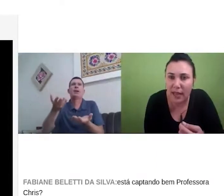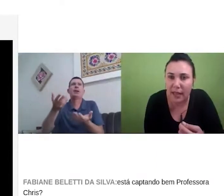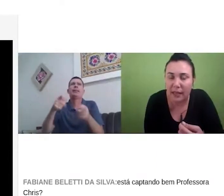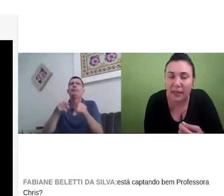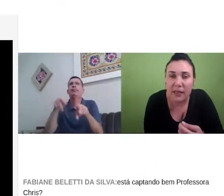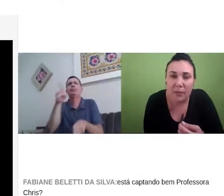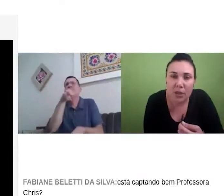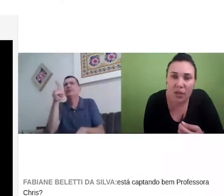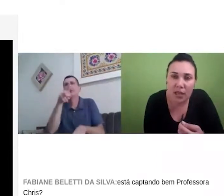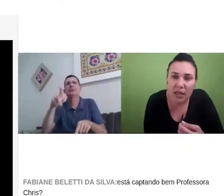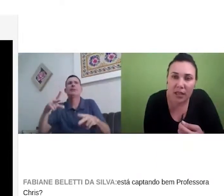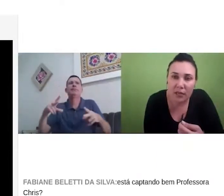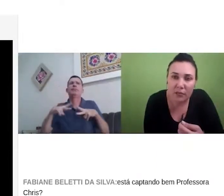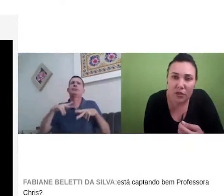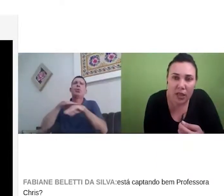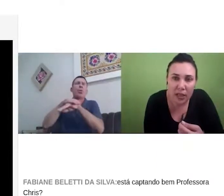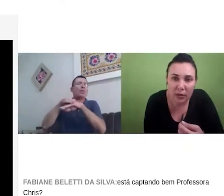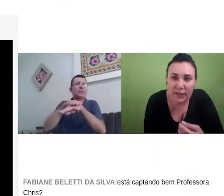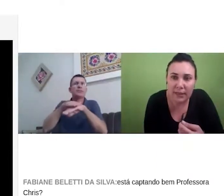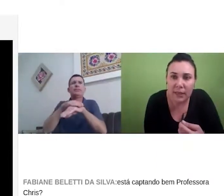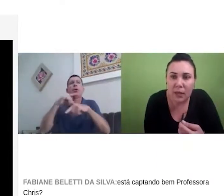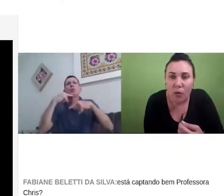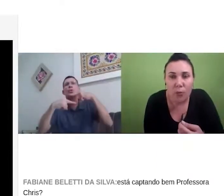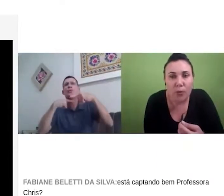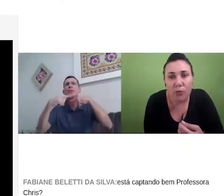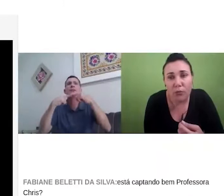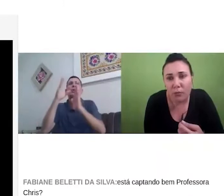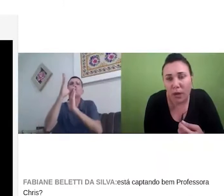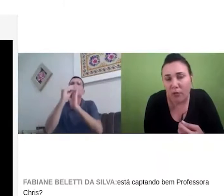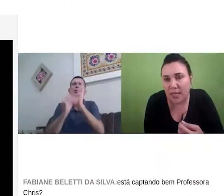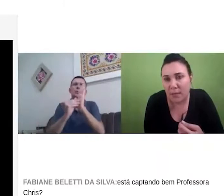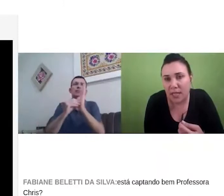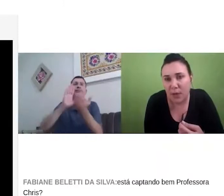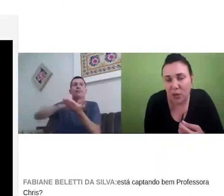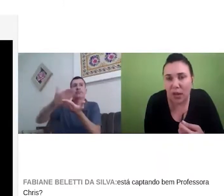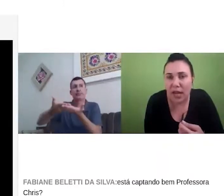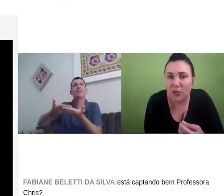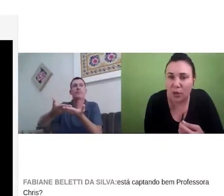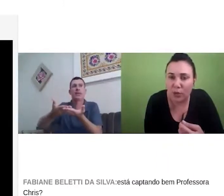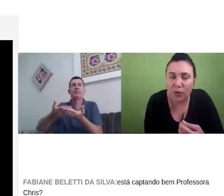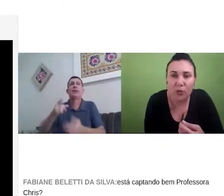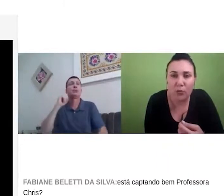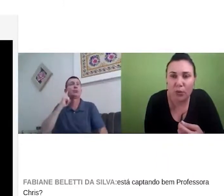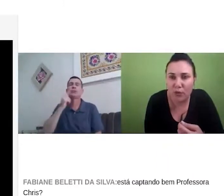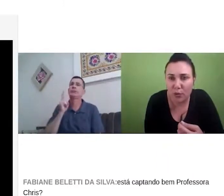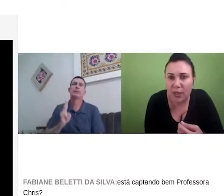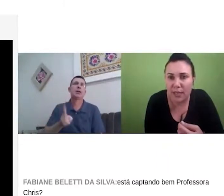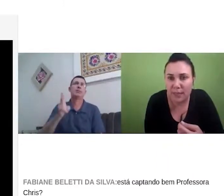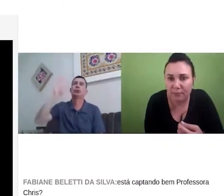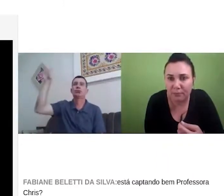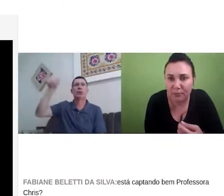biblioteca para tirar um xerox ou para uma conversa mais particular sobre conteúdo com